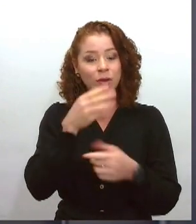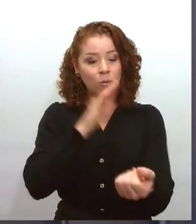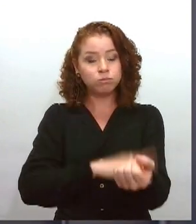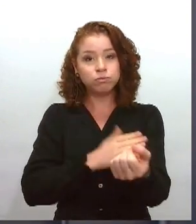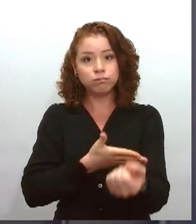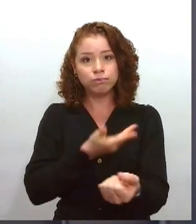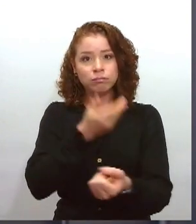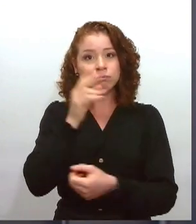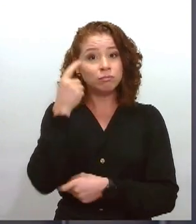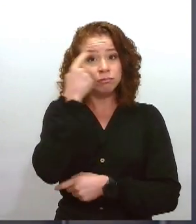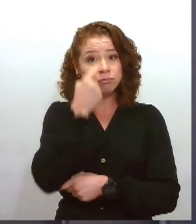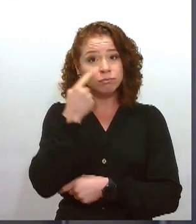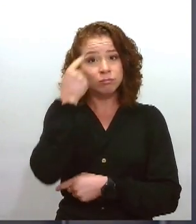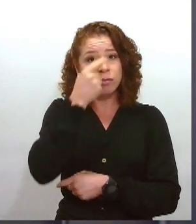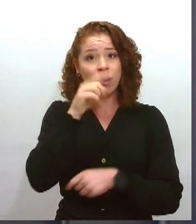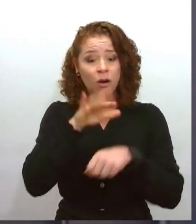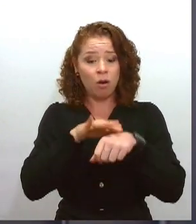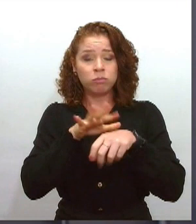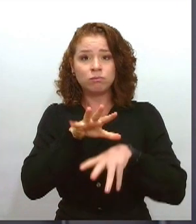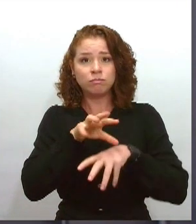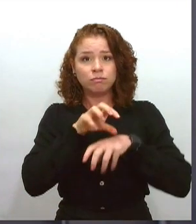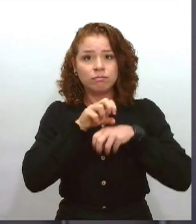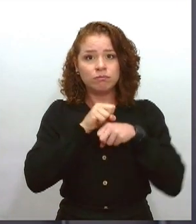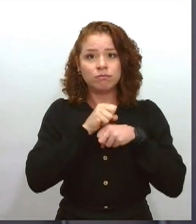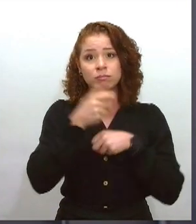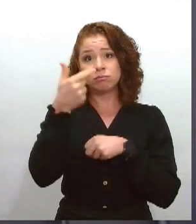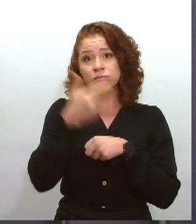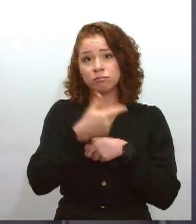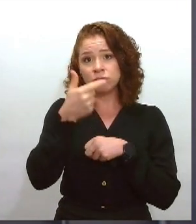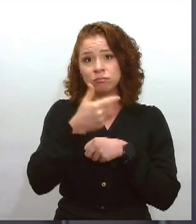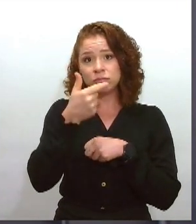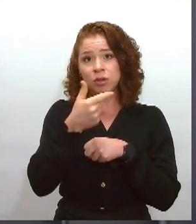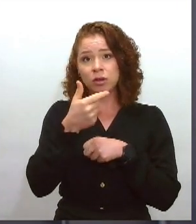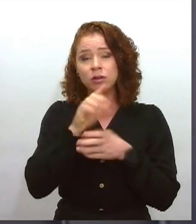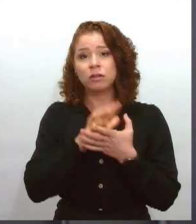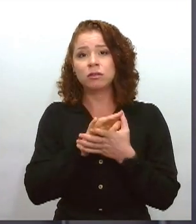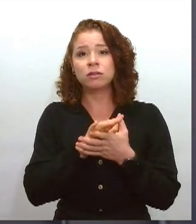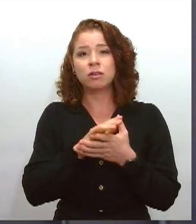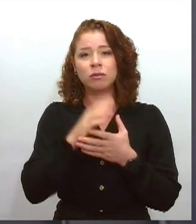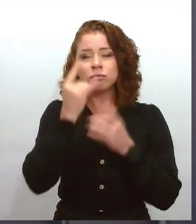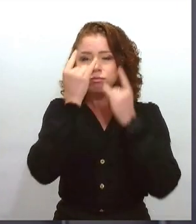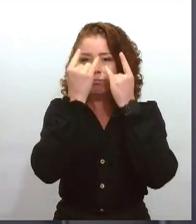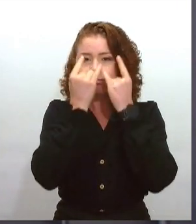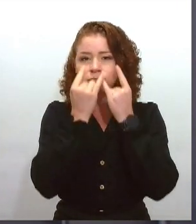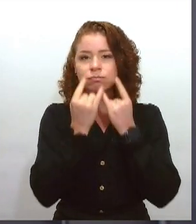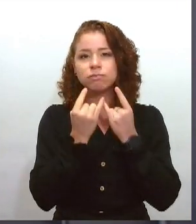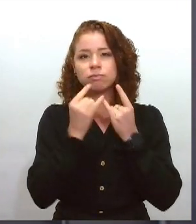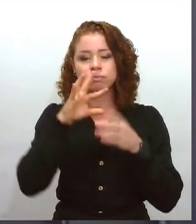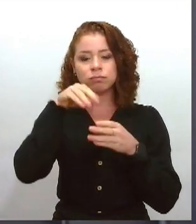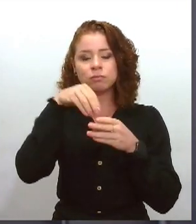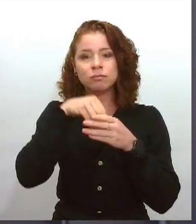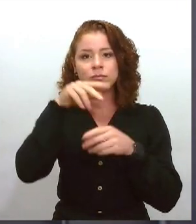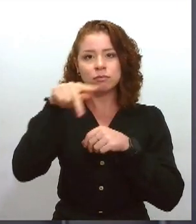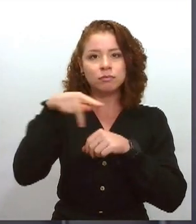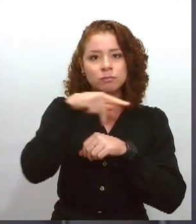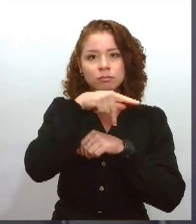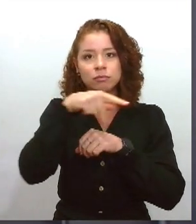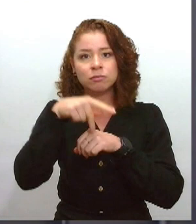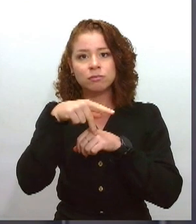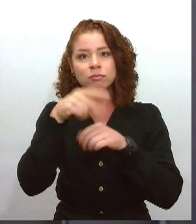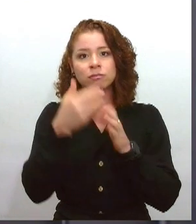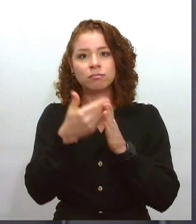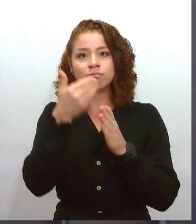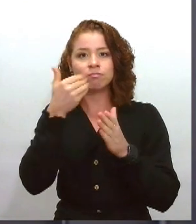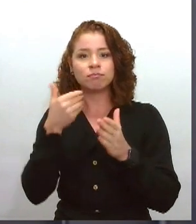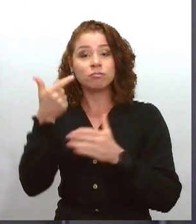crônica que é a segunda causa de cegueira do país, atrás apenas da catarata. Para